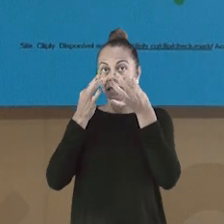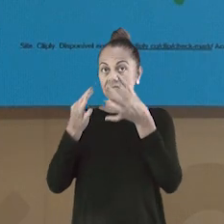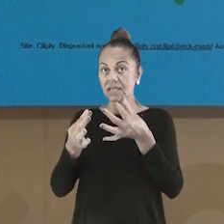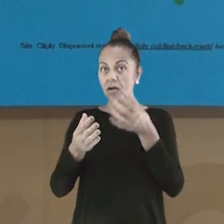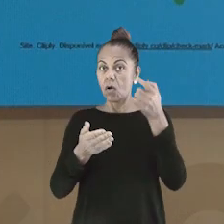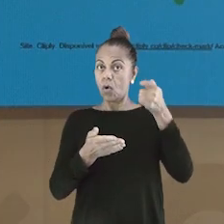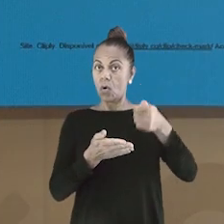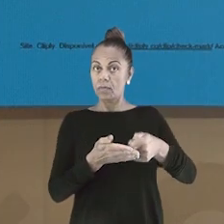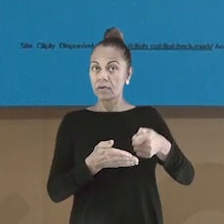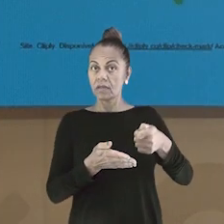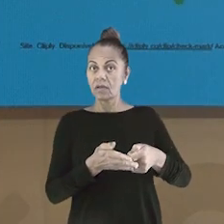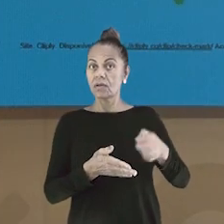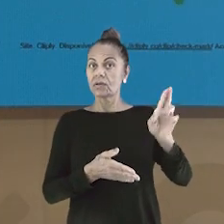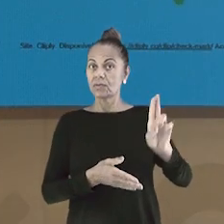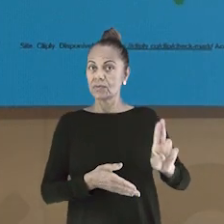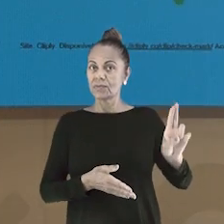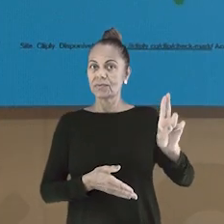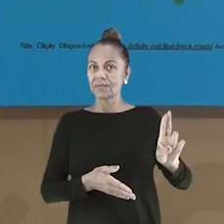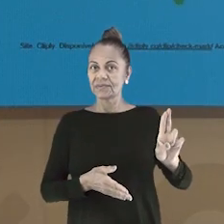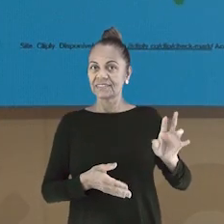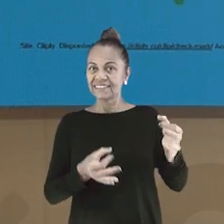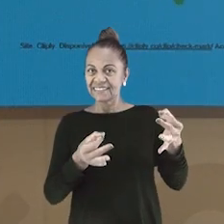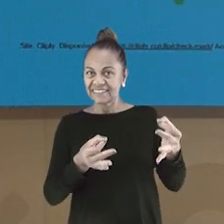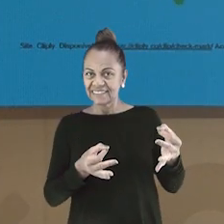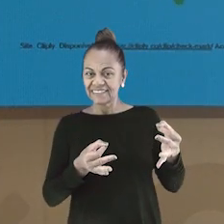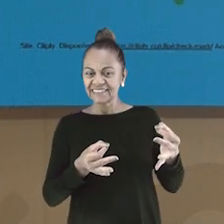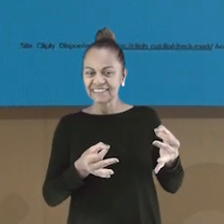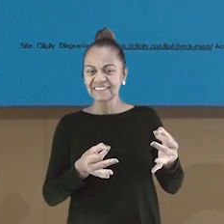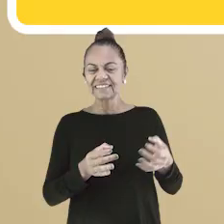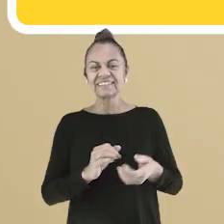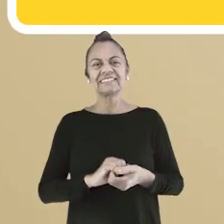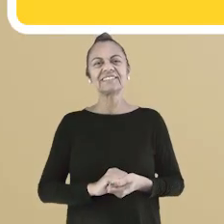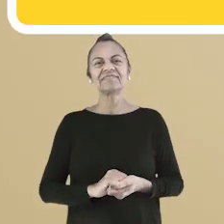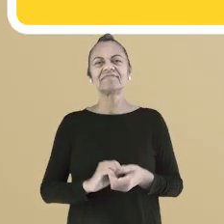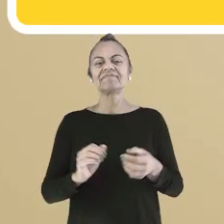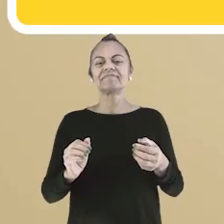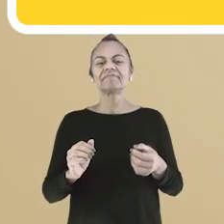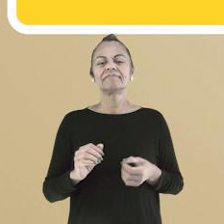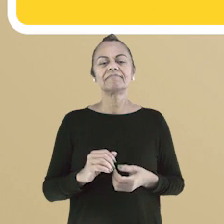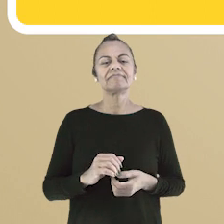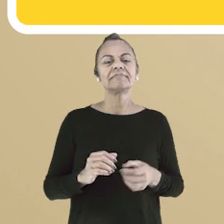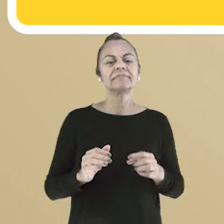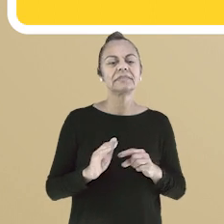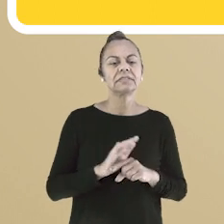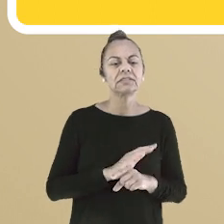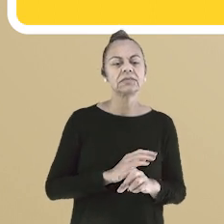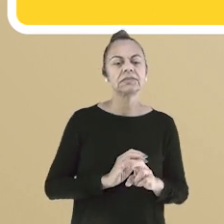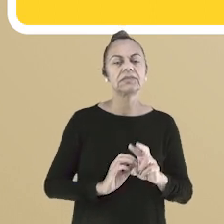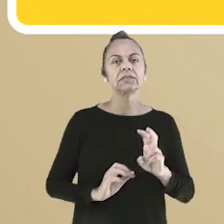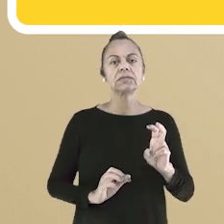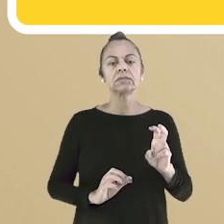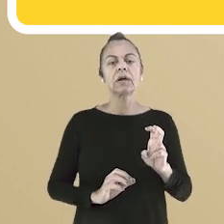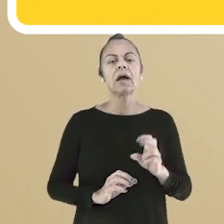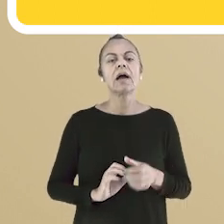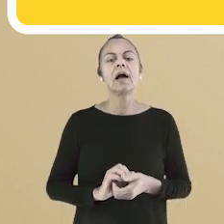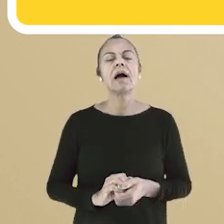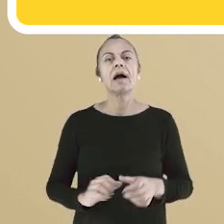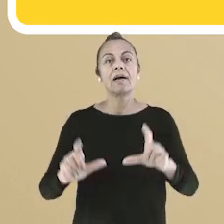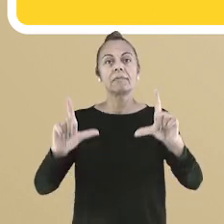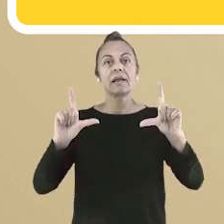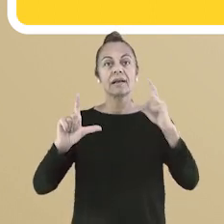Atenção, obrigatório e uso. Acertaram? Questão 5. A placa amarela.